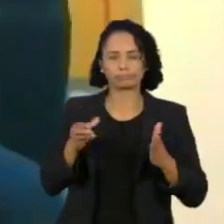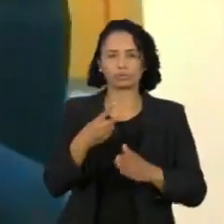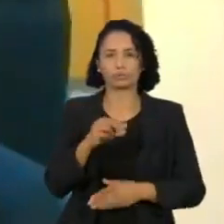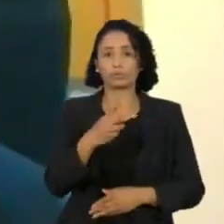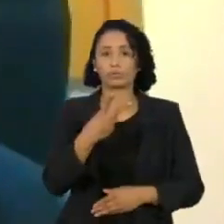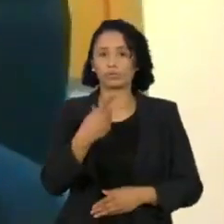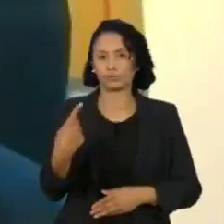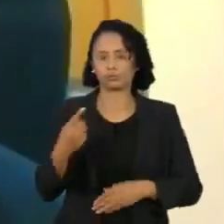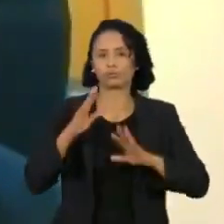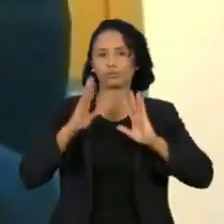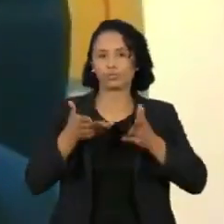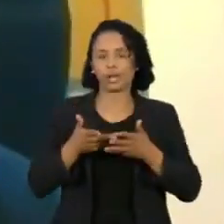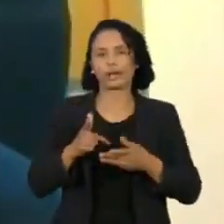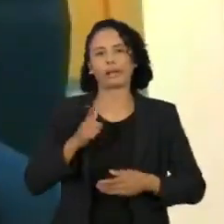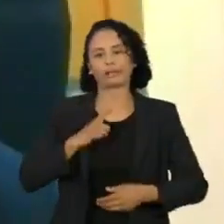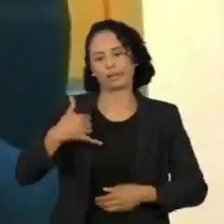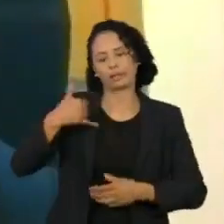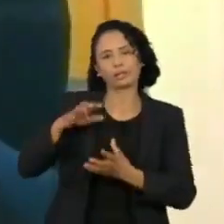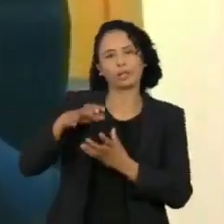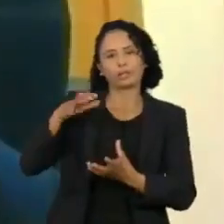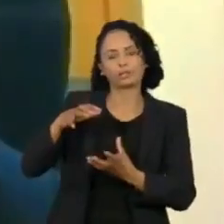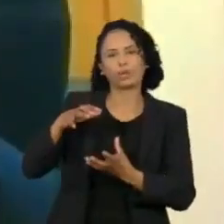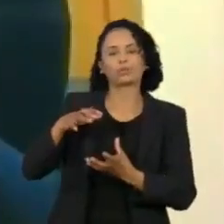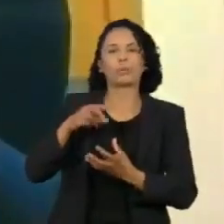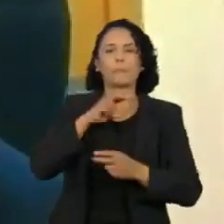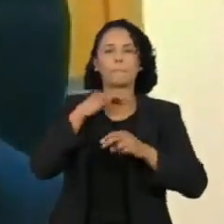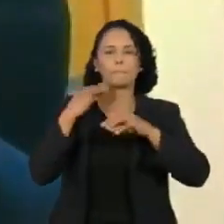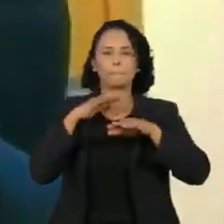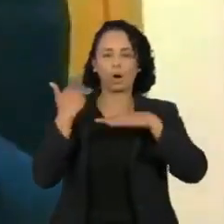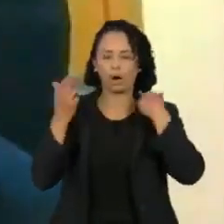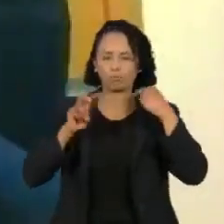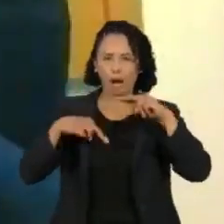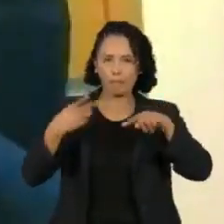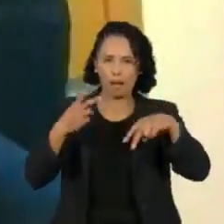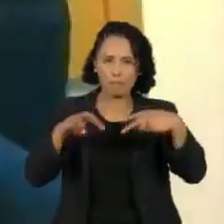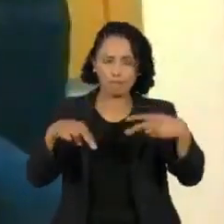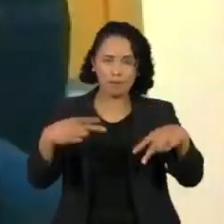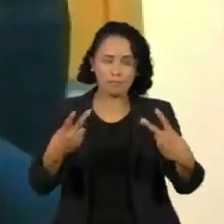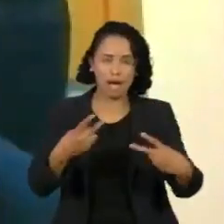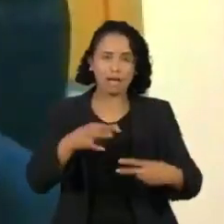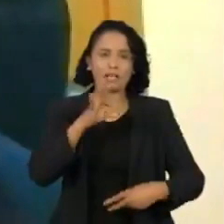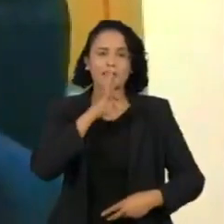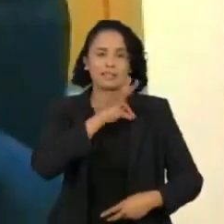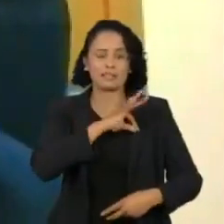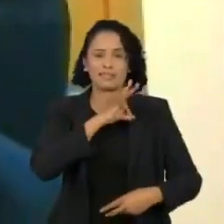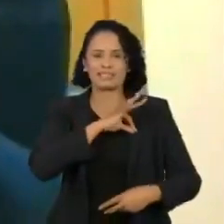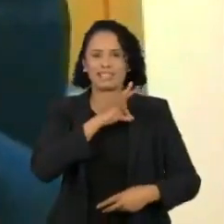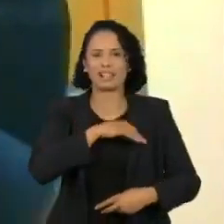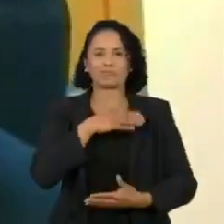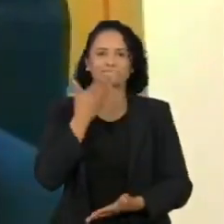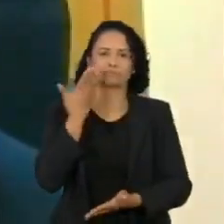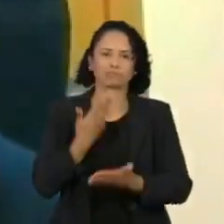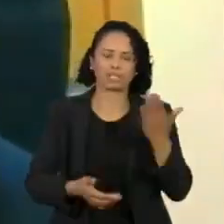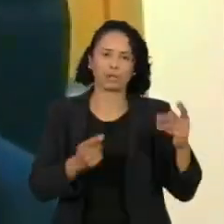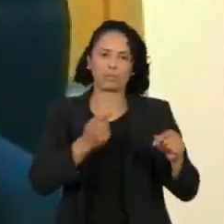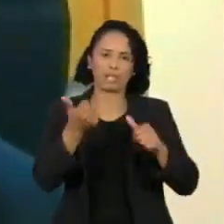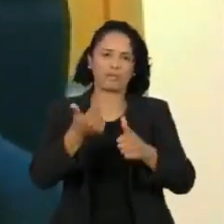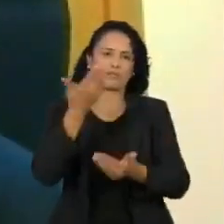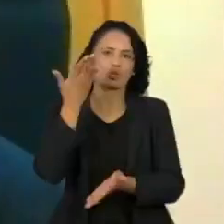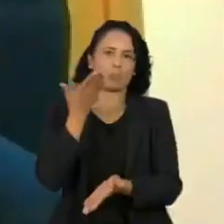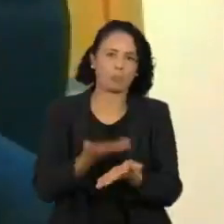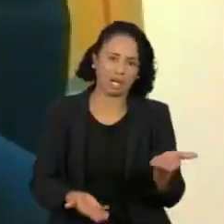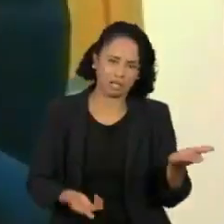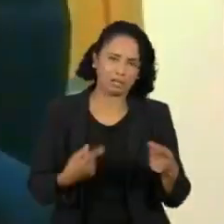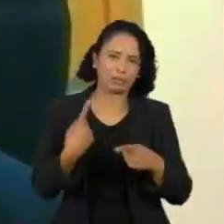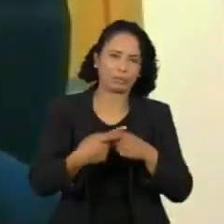aposentados e pensionistas. A renda nesses domicílios, segundo pesquisas, cairia 75% em caso de falecimento